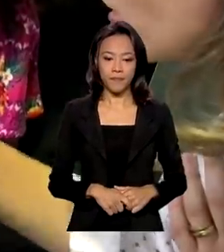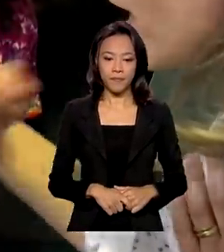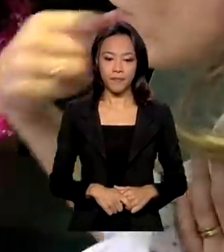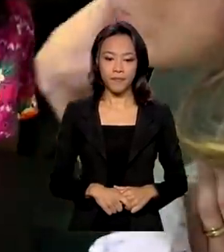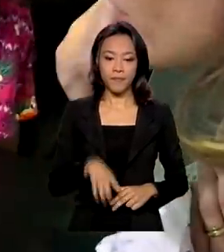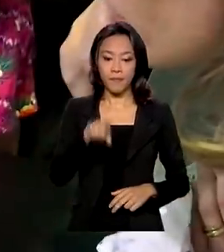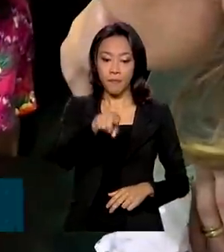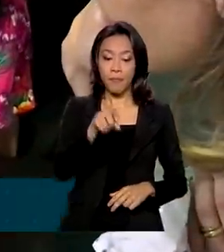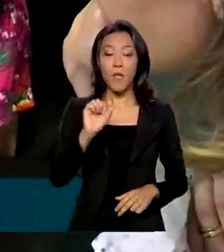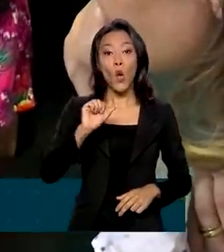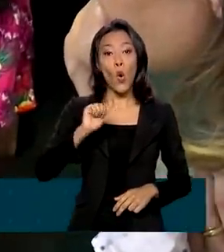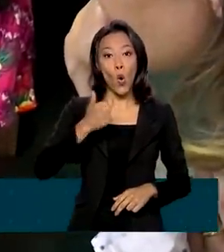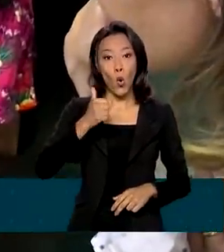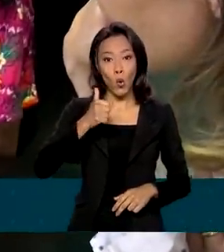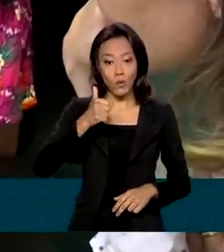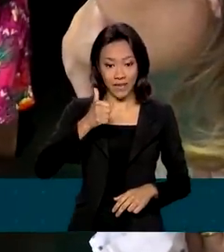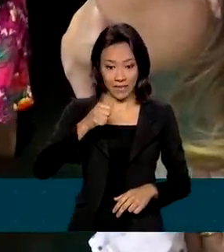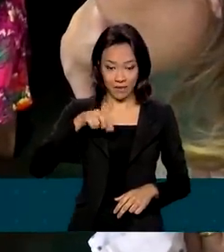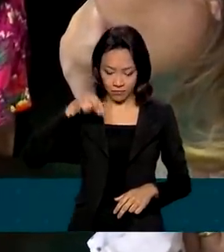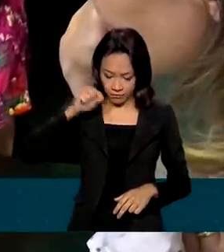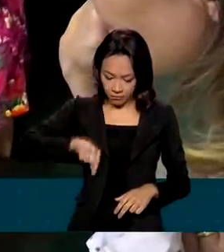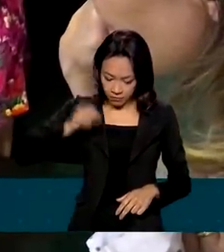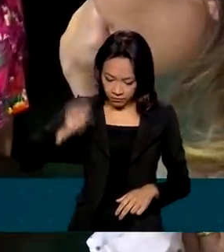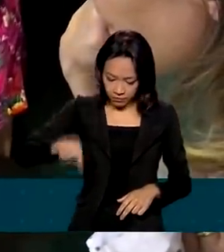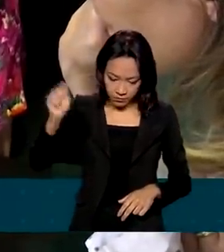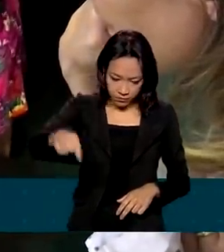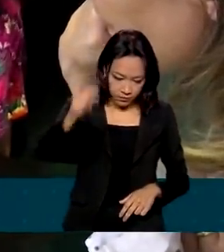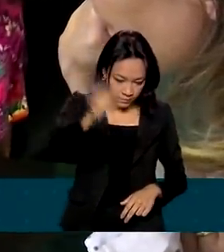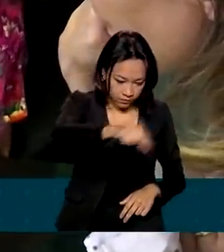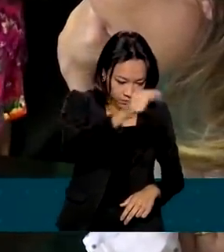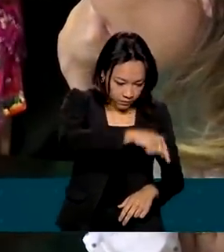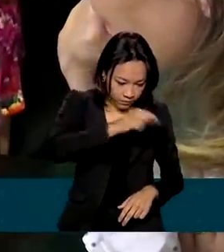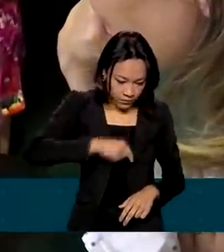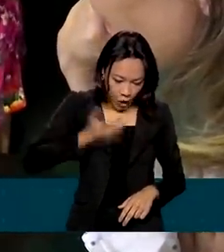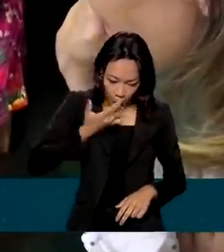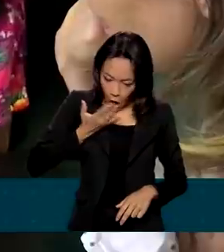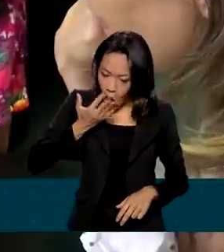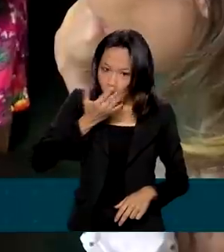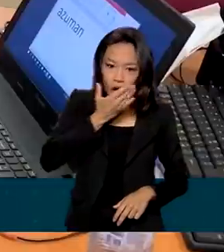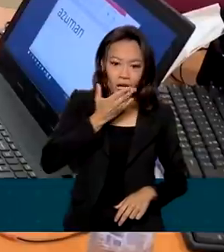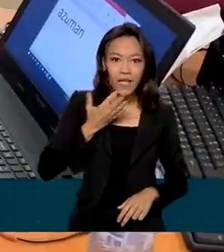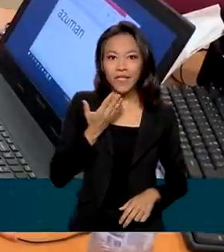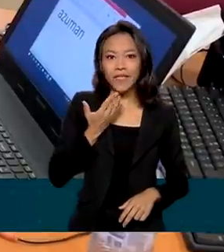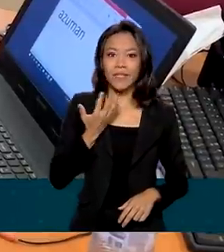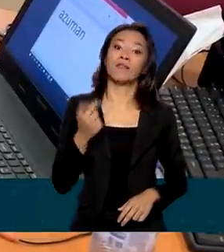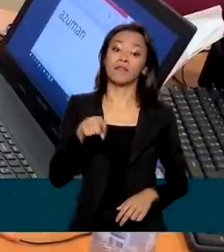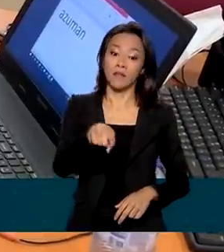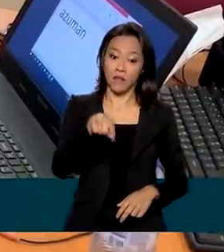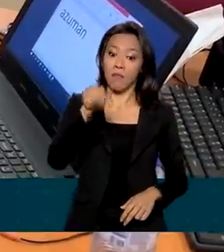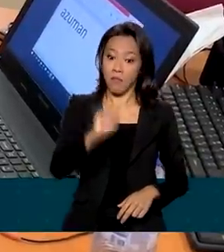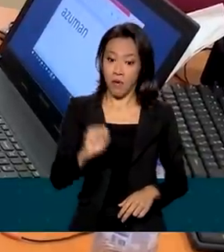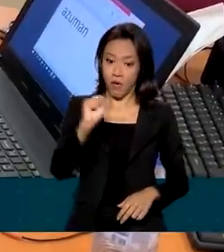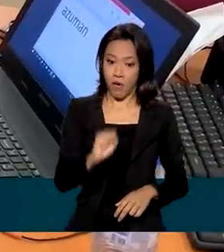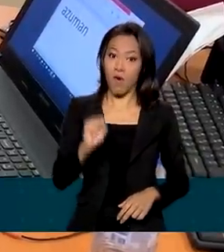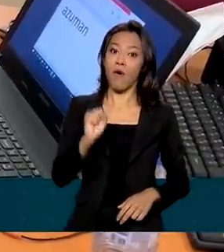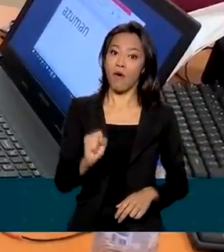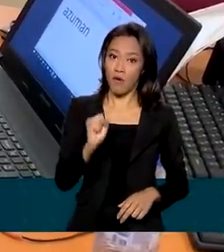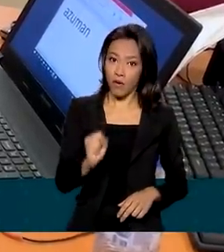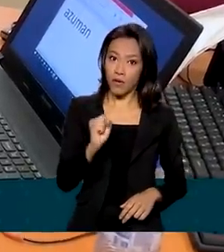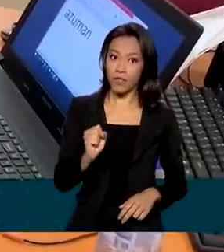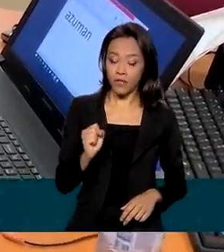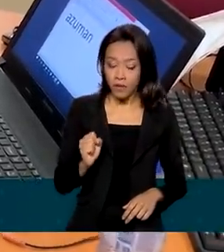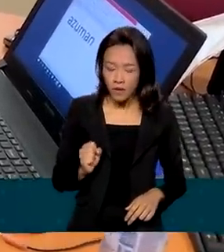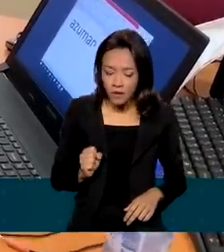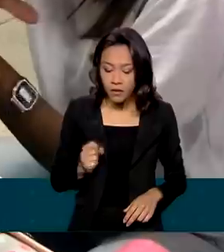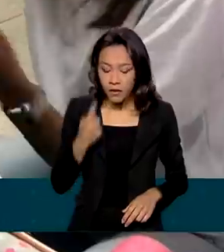11 teclas grandes, coloridas, bem espaçadas e sensíveis ao toque, que podem ser acionadas até mesmo com um